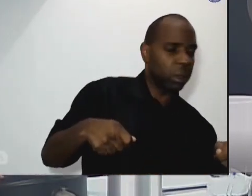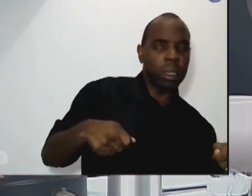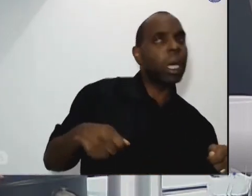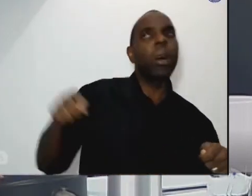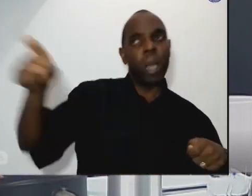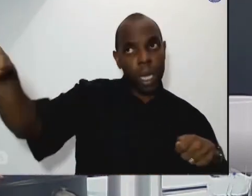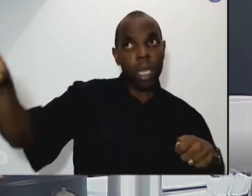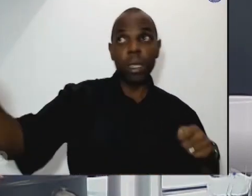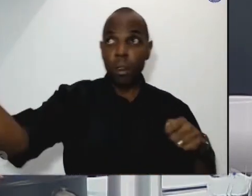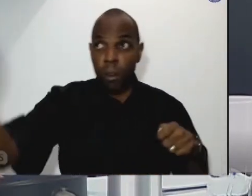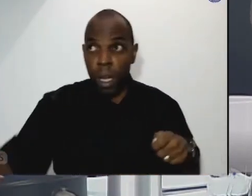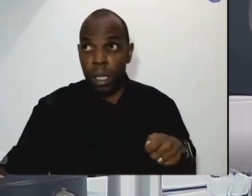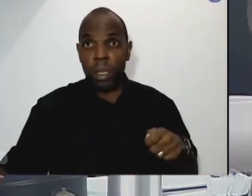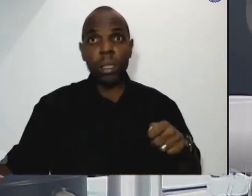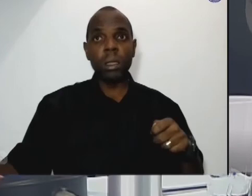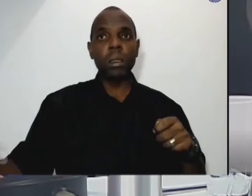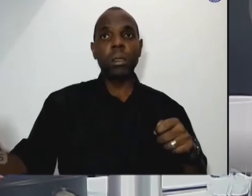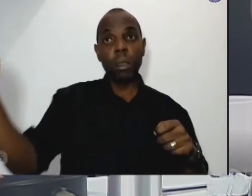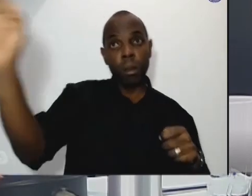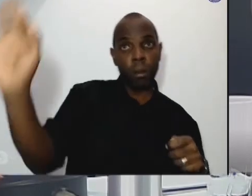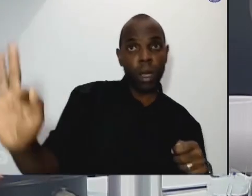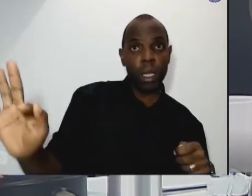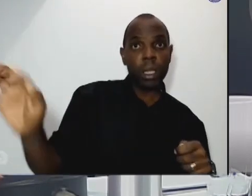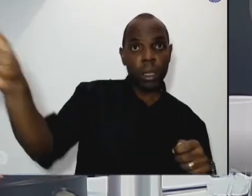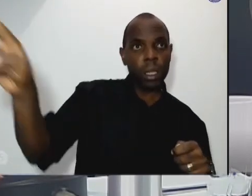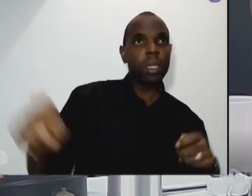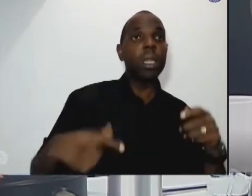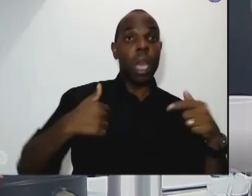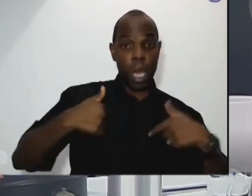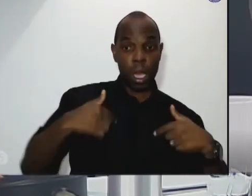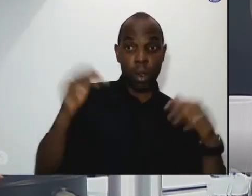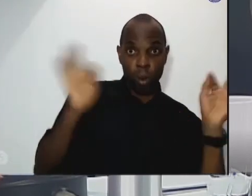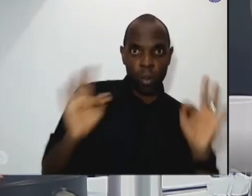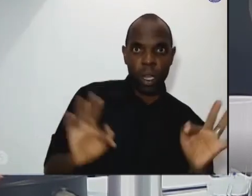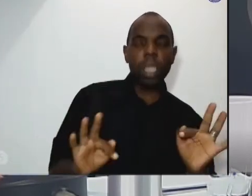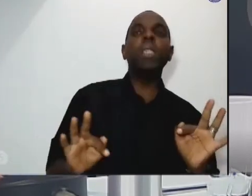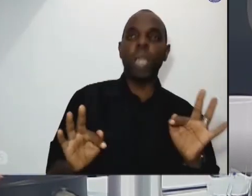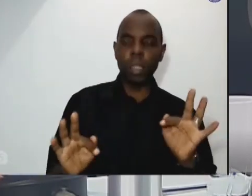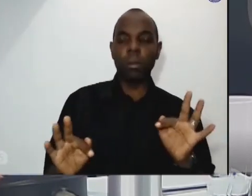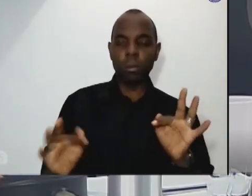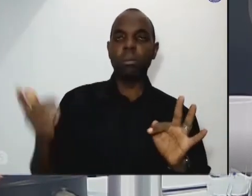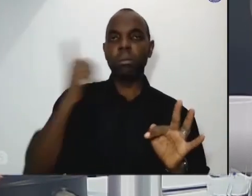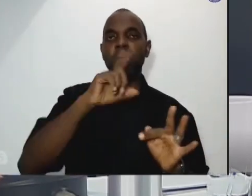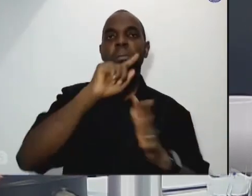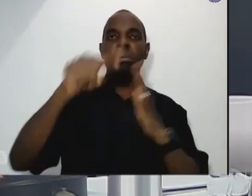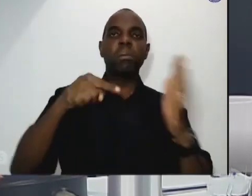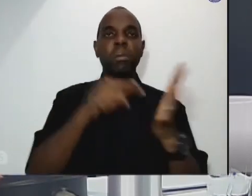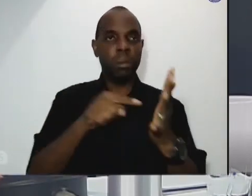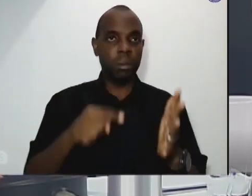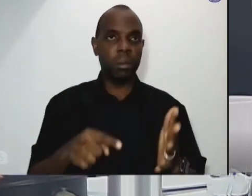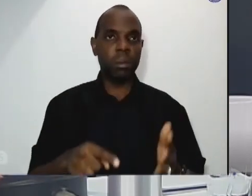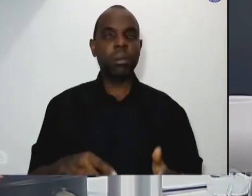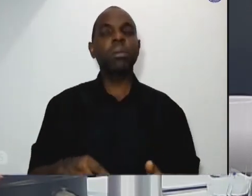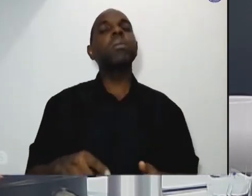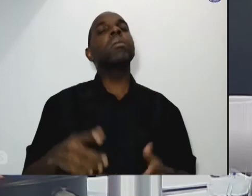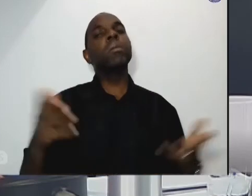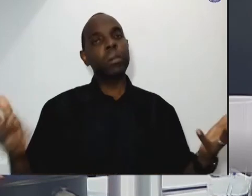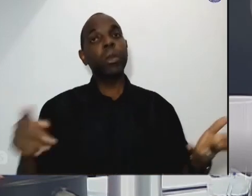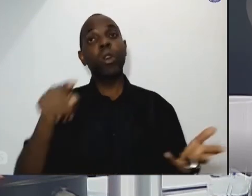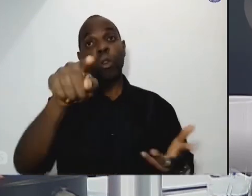peço para cada um que esteve ouvindo esteve vendo pela TV Câmara